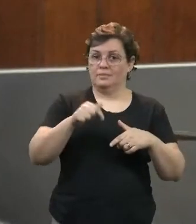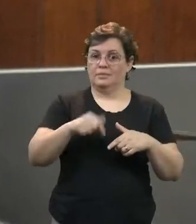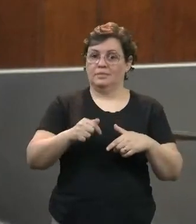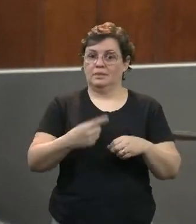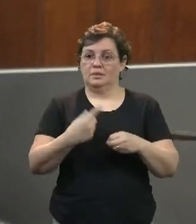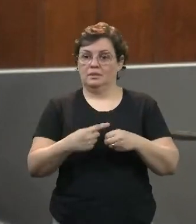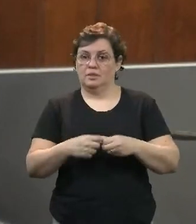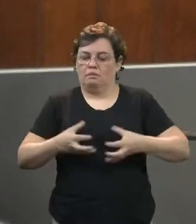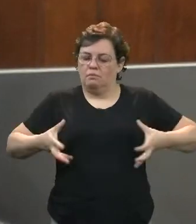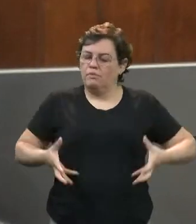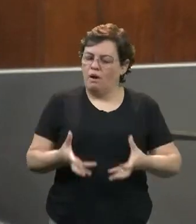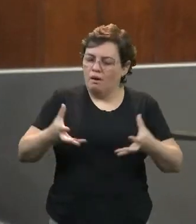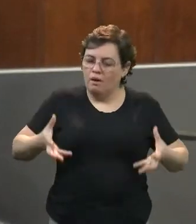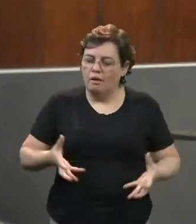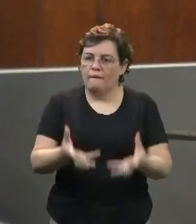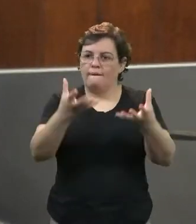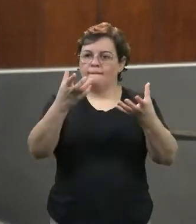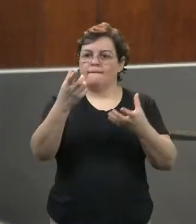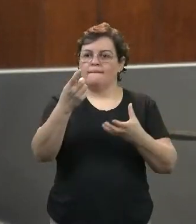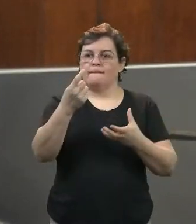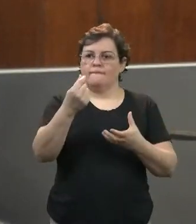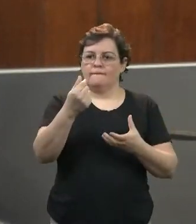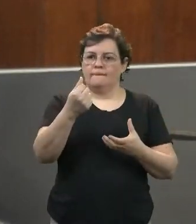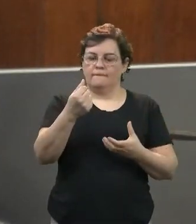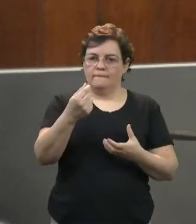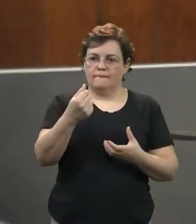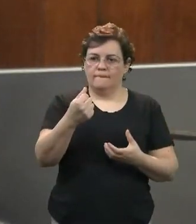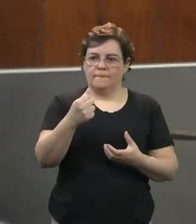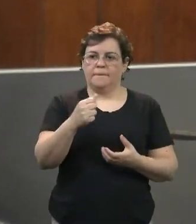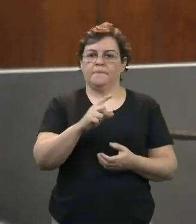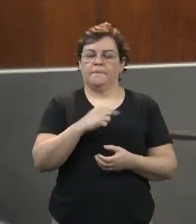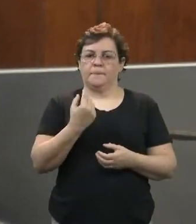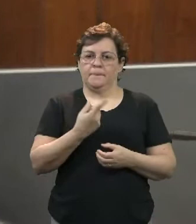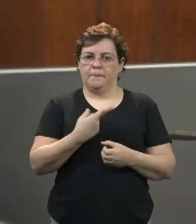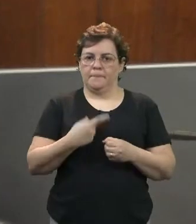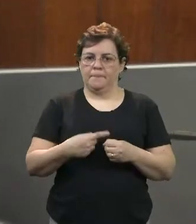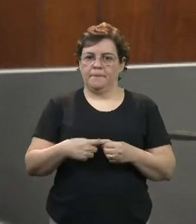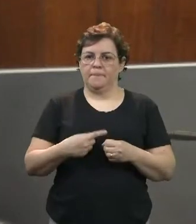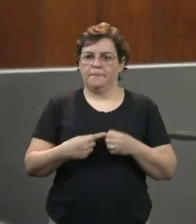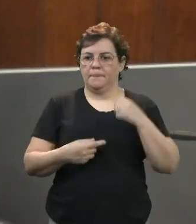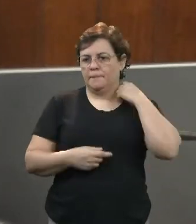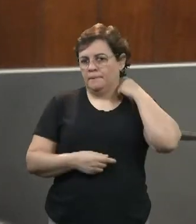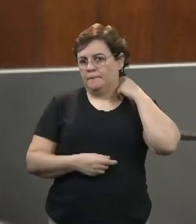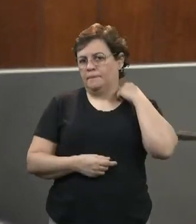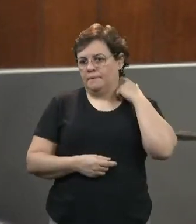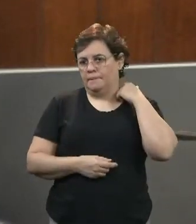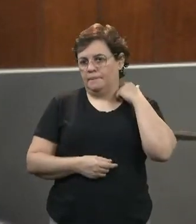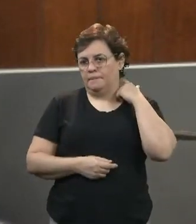município sensivelmente. Então, isso é uma notícia que também é importante.